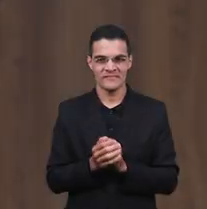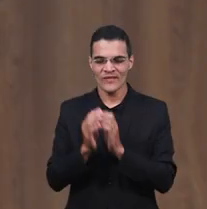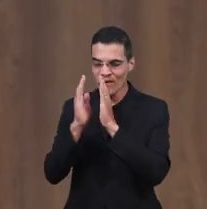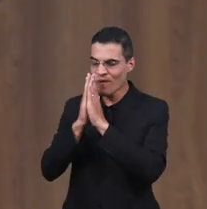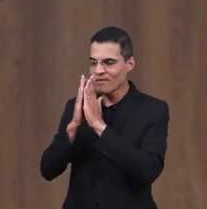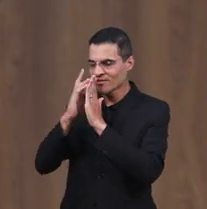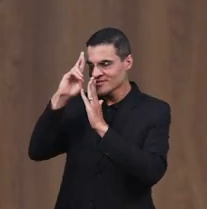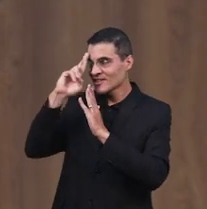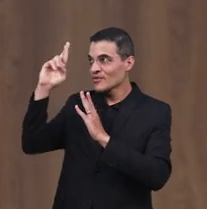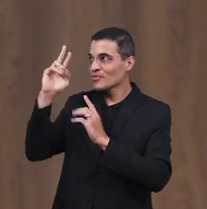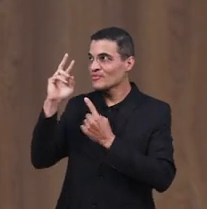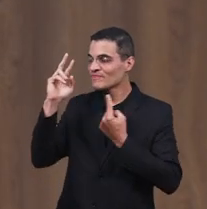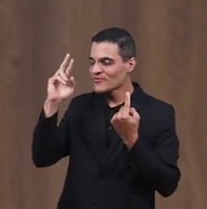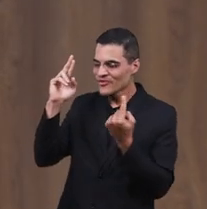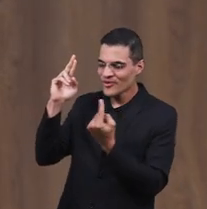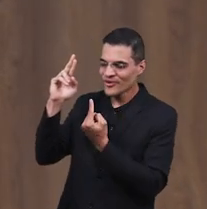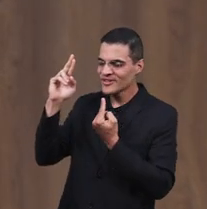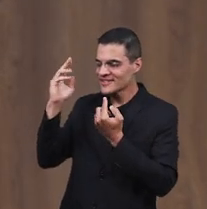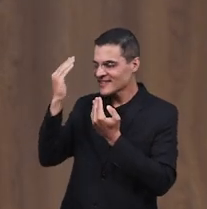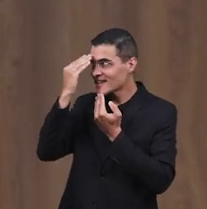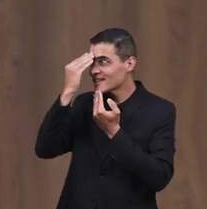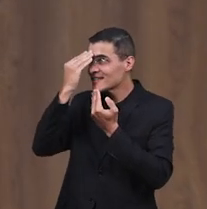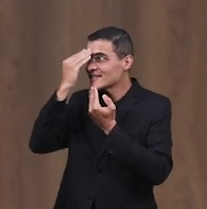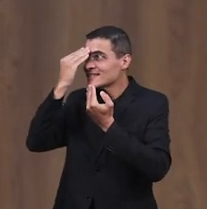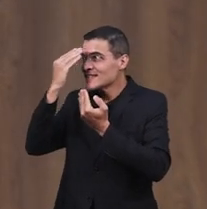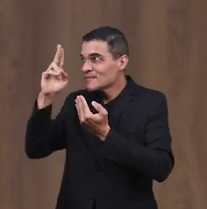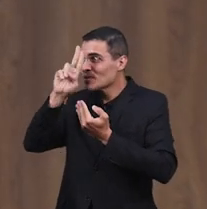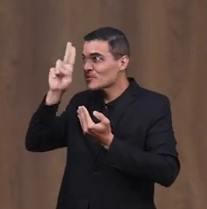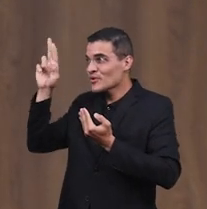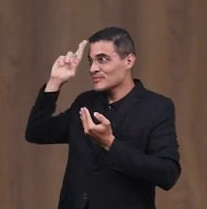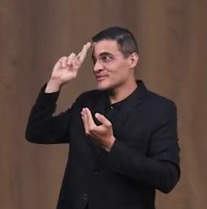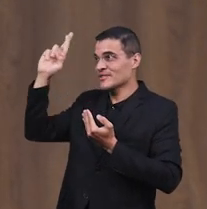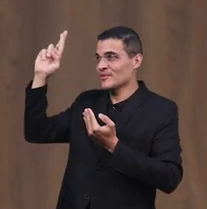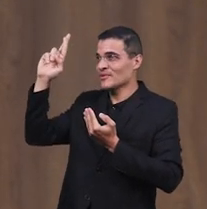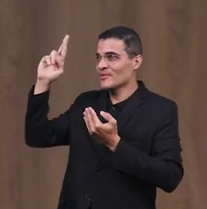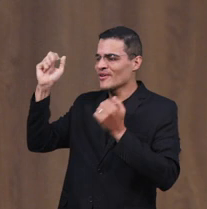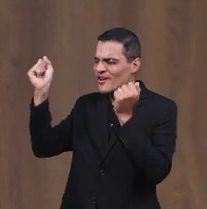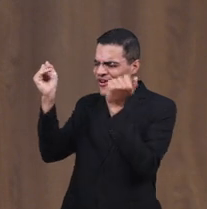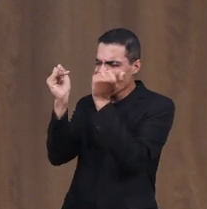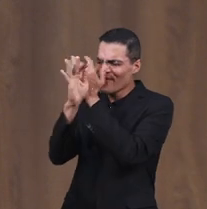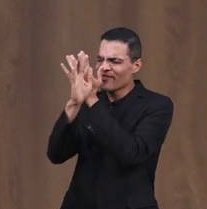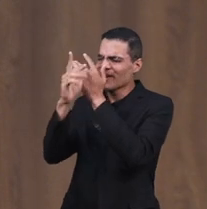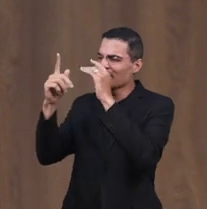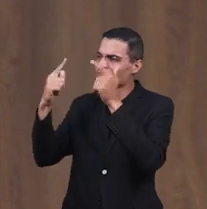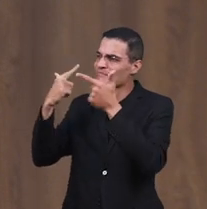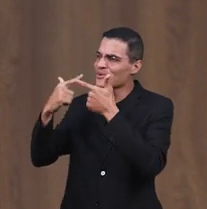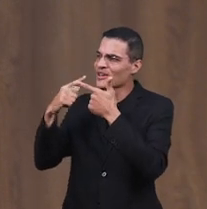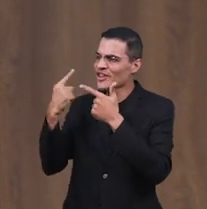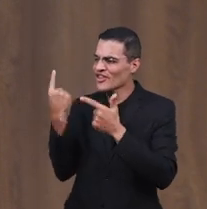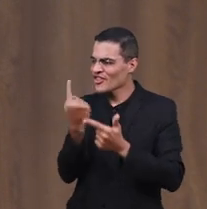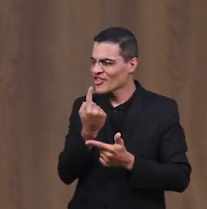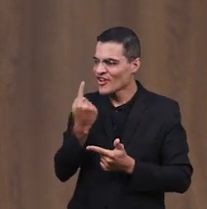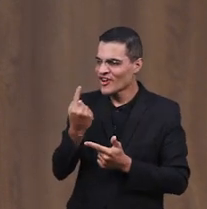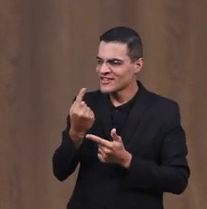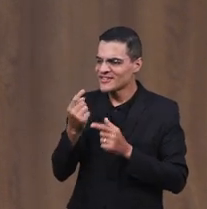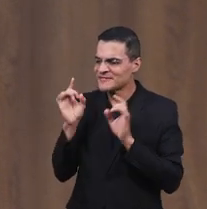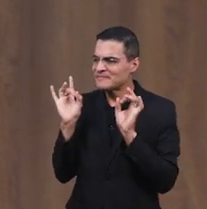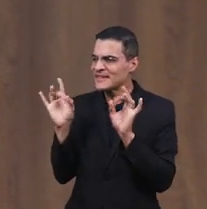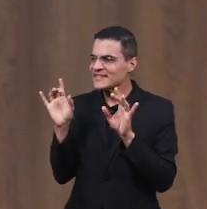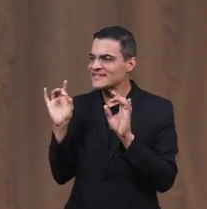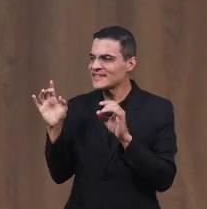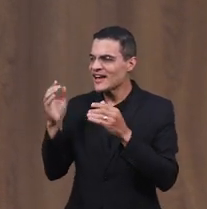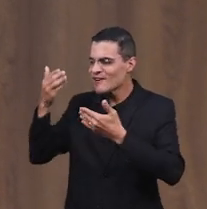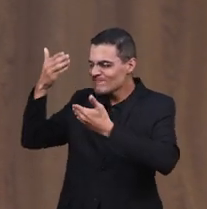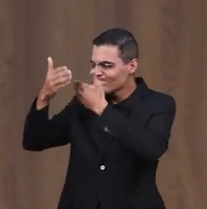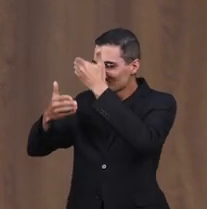Senhor Deus Senhor Nós bendizemos Glorificamos Senhor Pela honra Pela bênção Que é servirmos